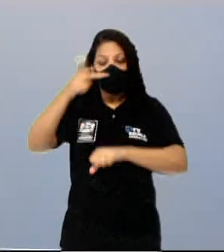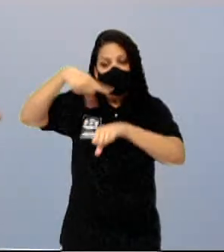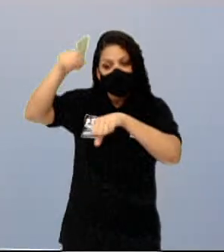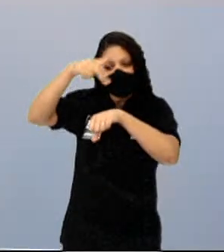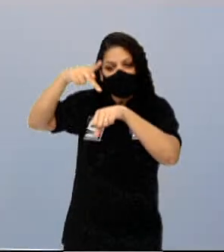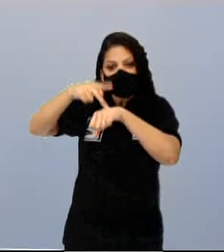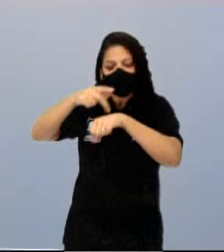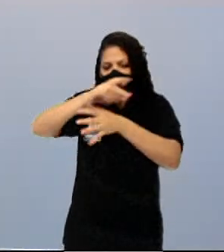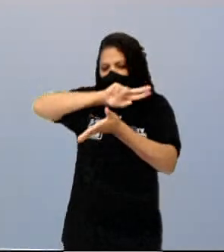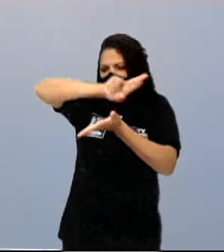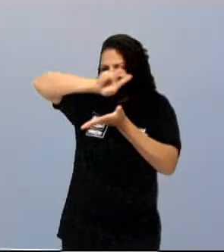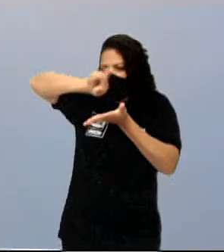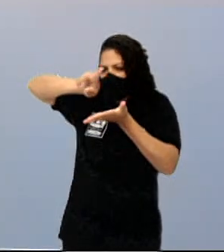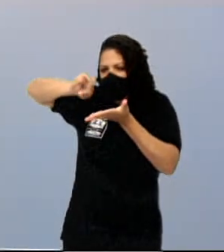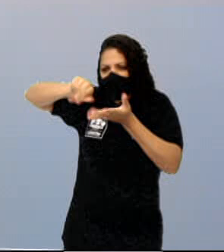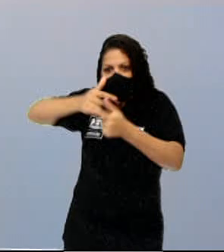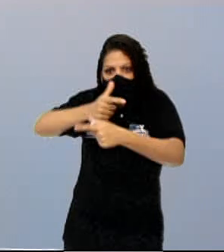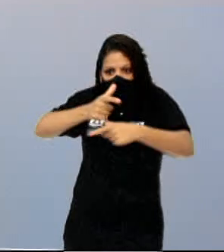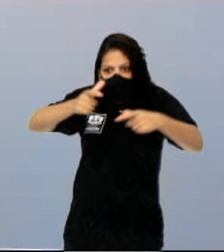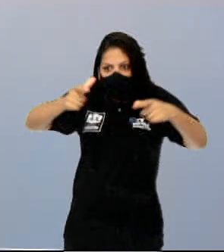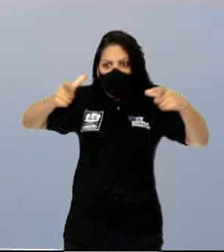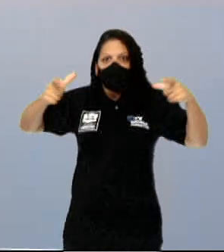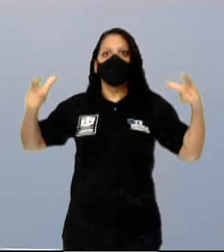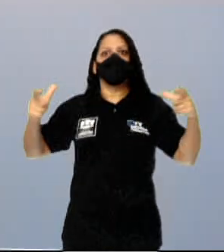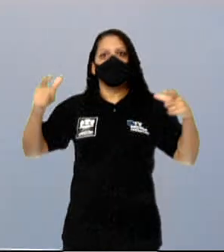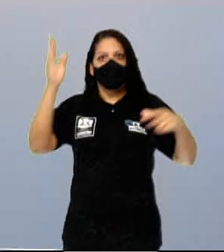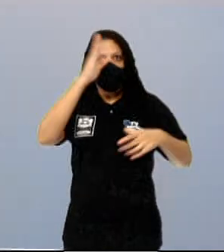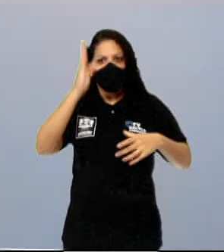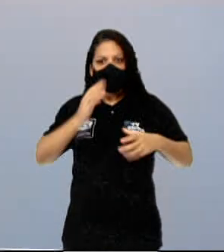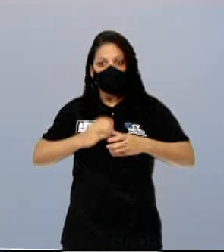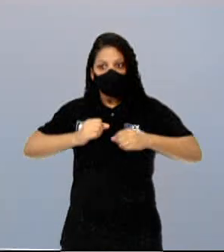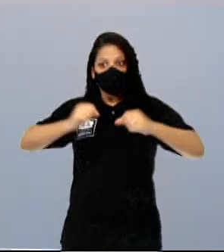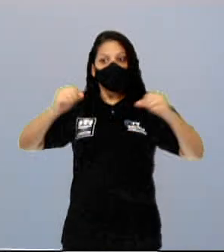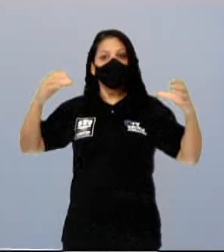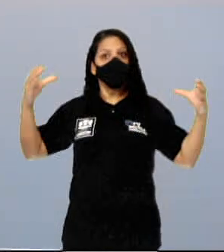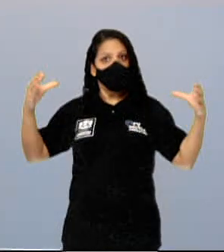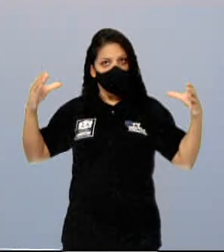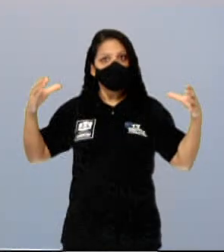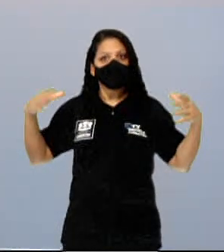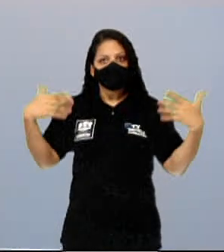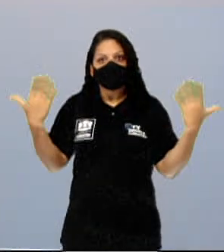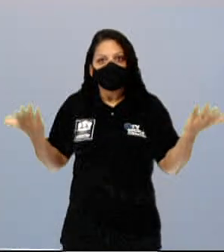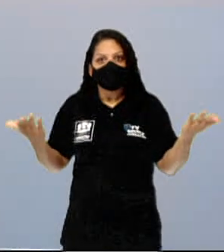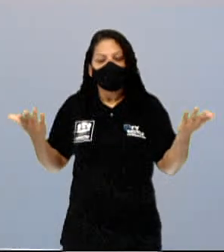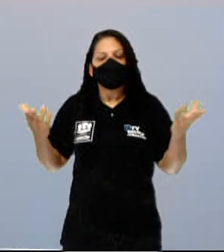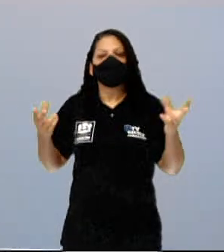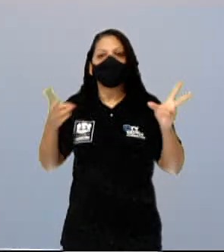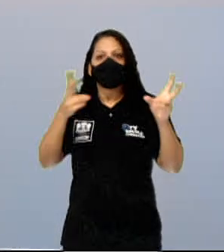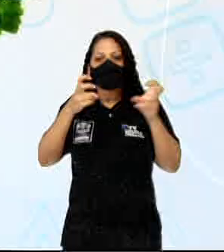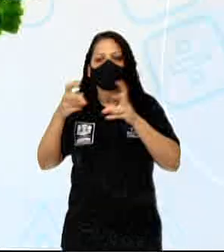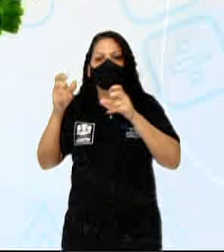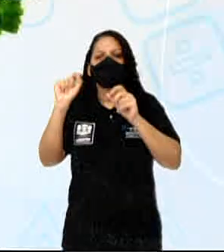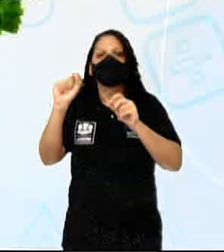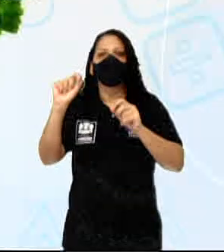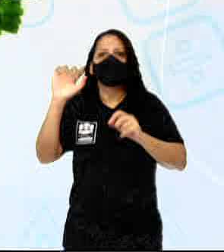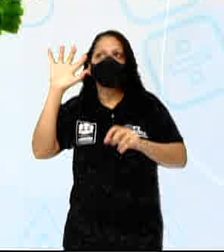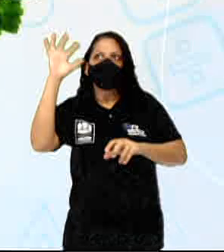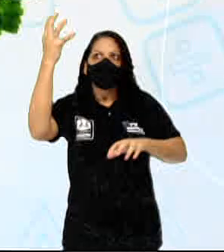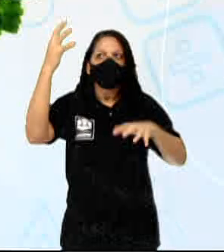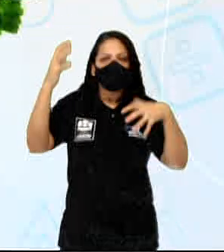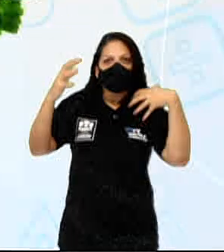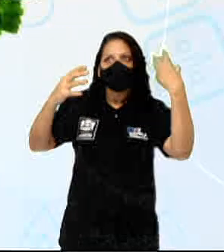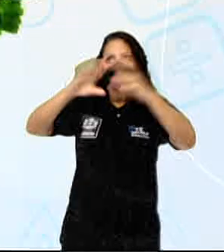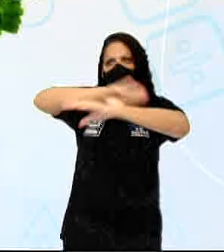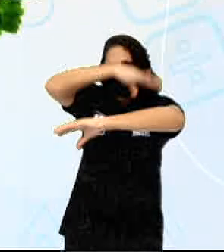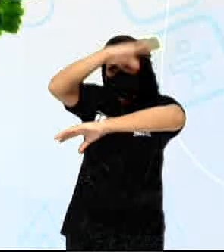enorme. E essa grande diversidade também reflete na paisagem, no clima, no relevo.